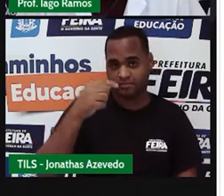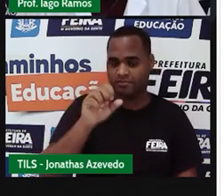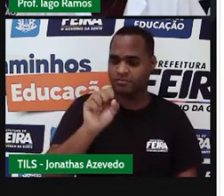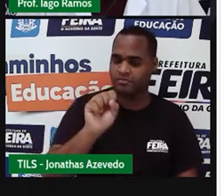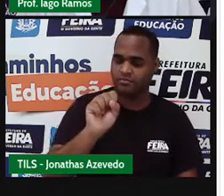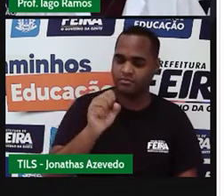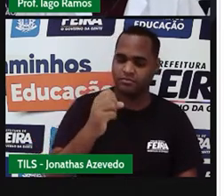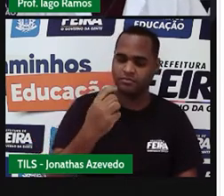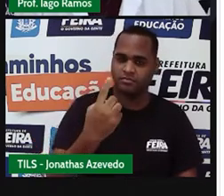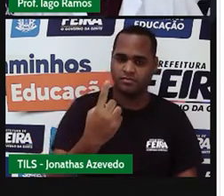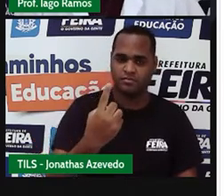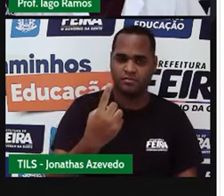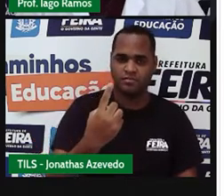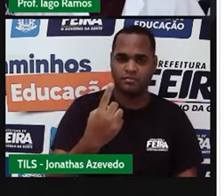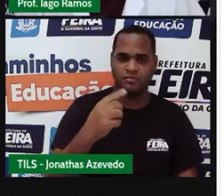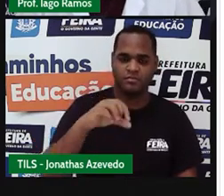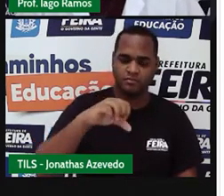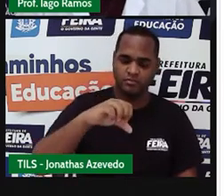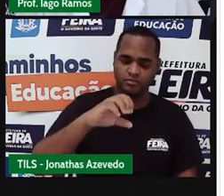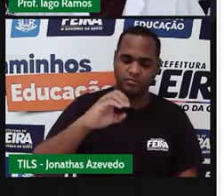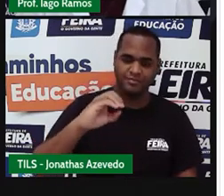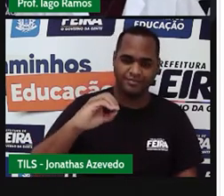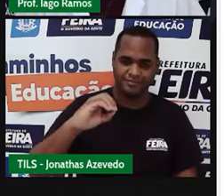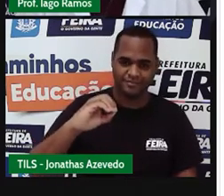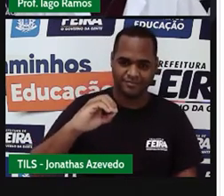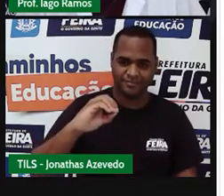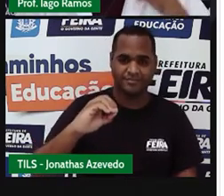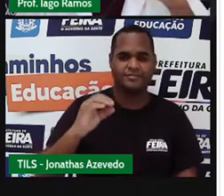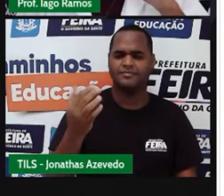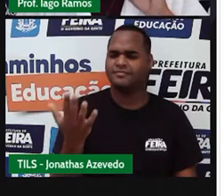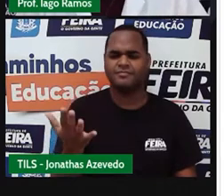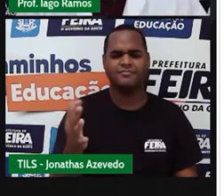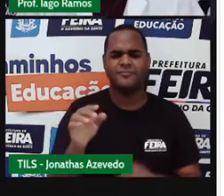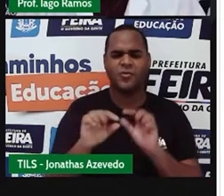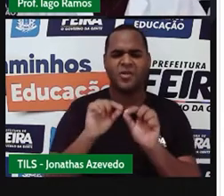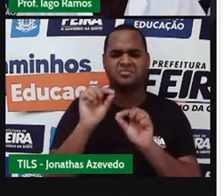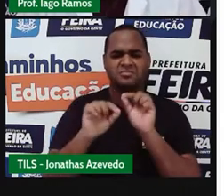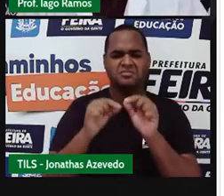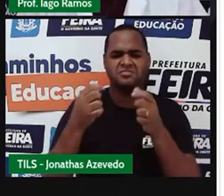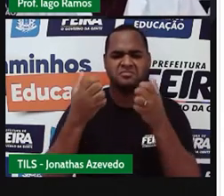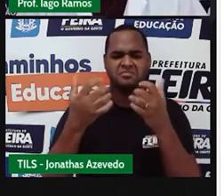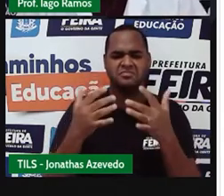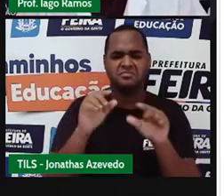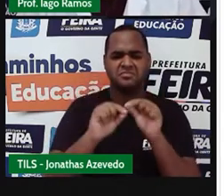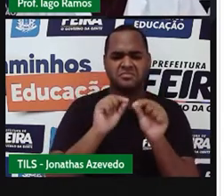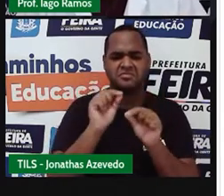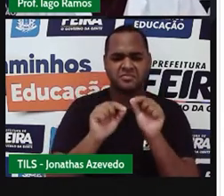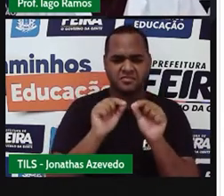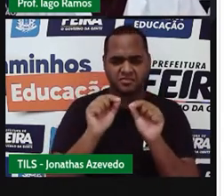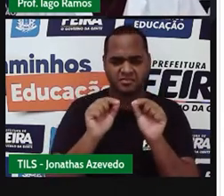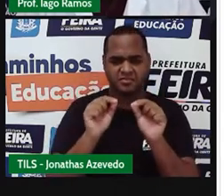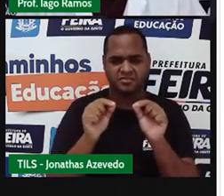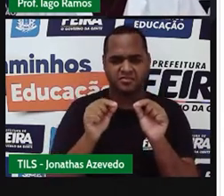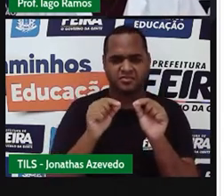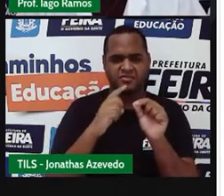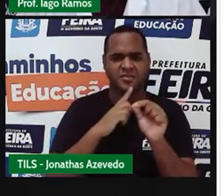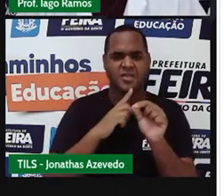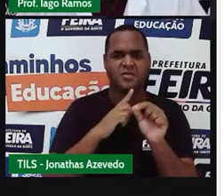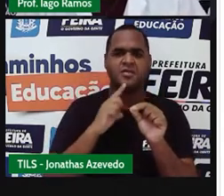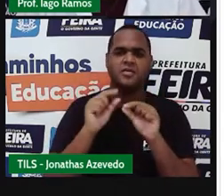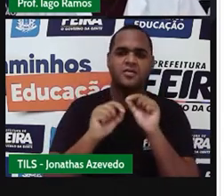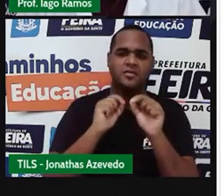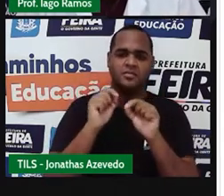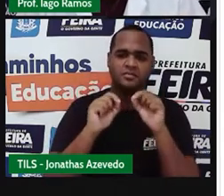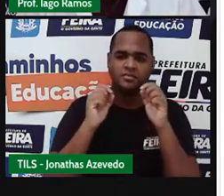81, 8 e 1. 90, 9 e 0. O que é que tem de curioso aqui? O é que tem de